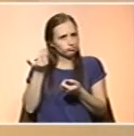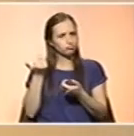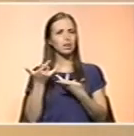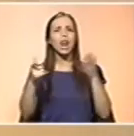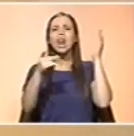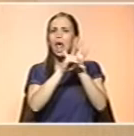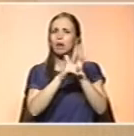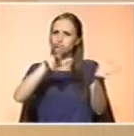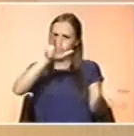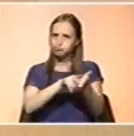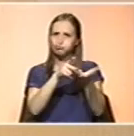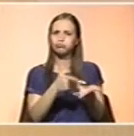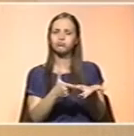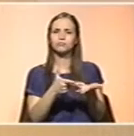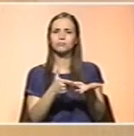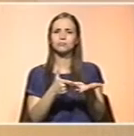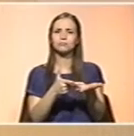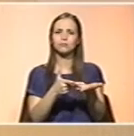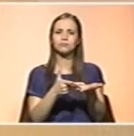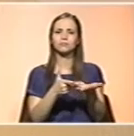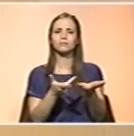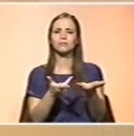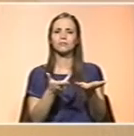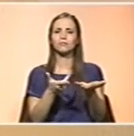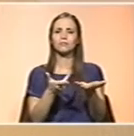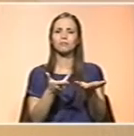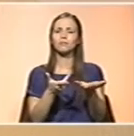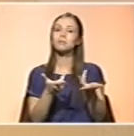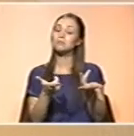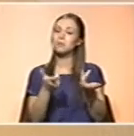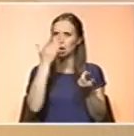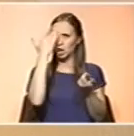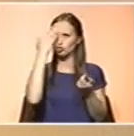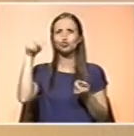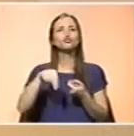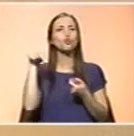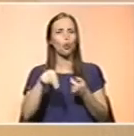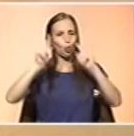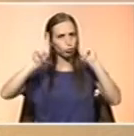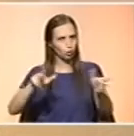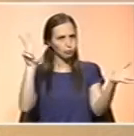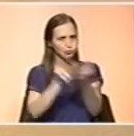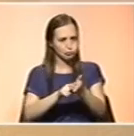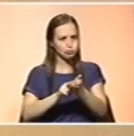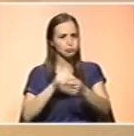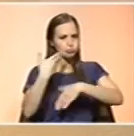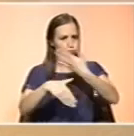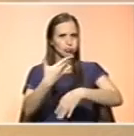legislação e que foi colocada em prática, penso que em junho, que